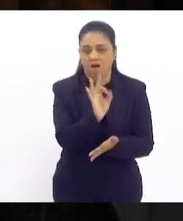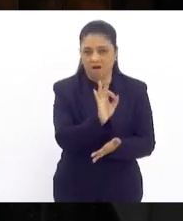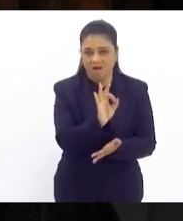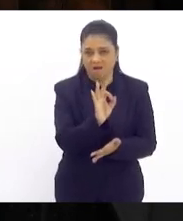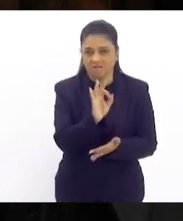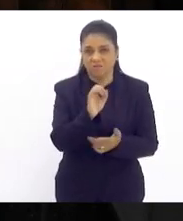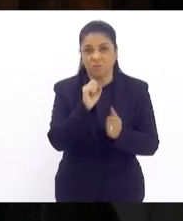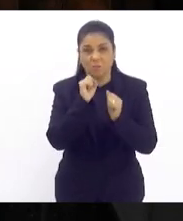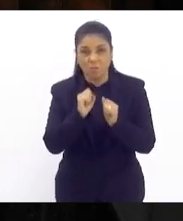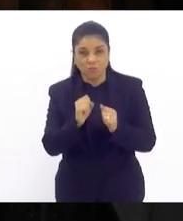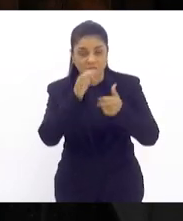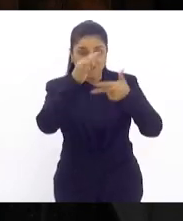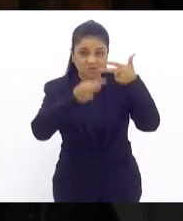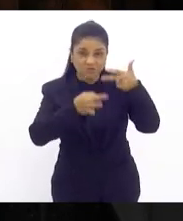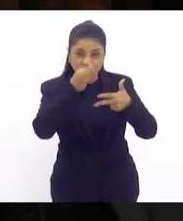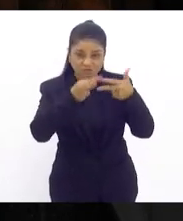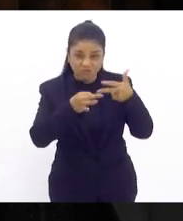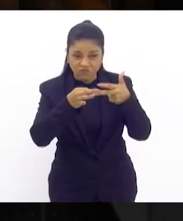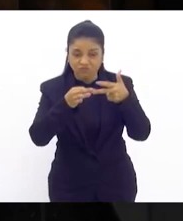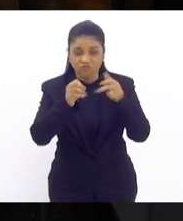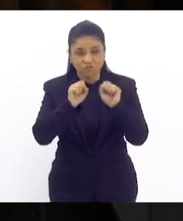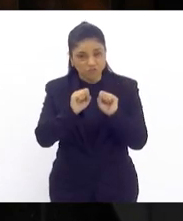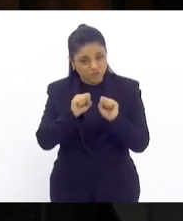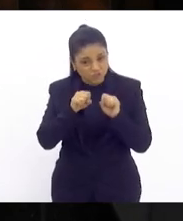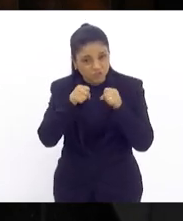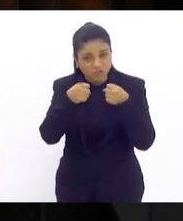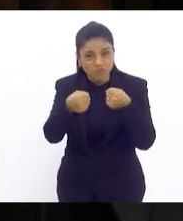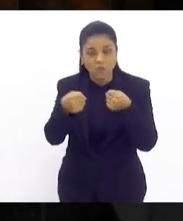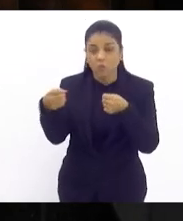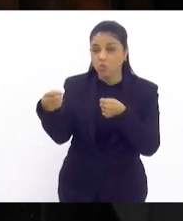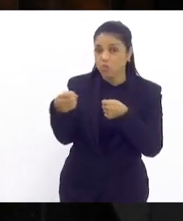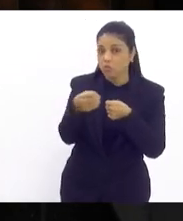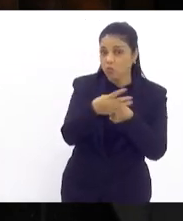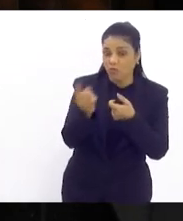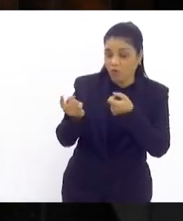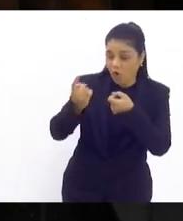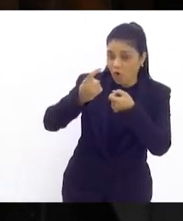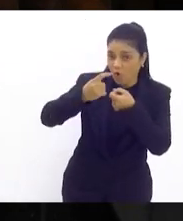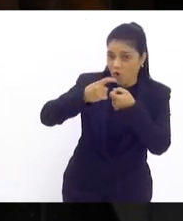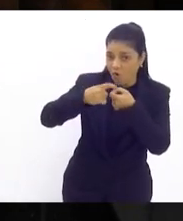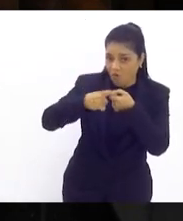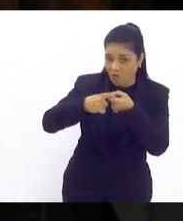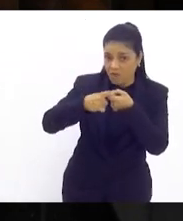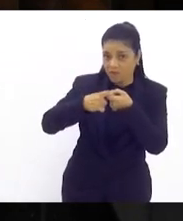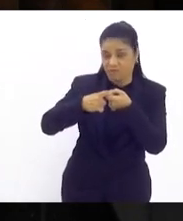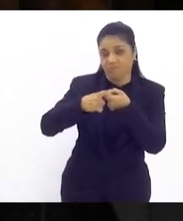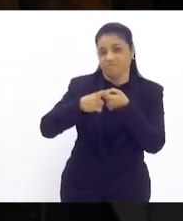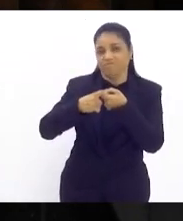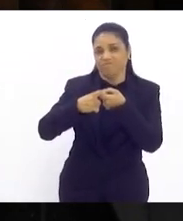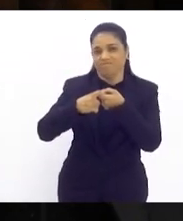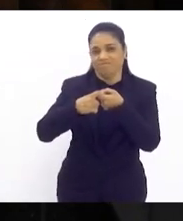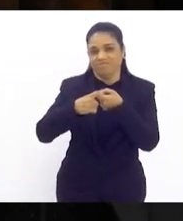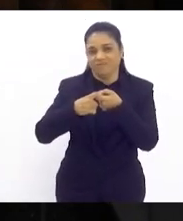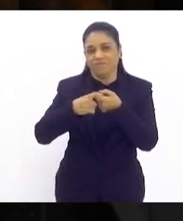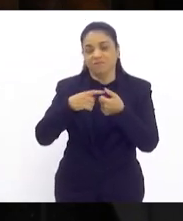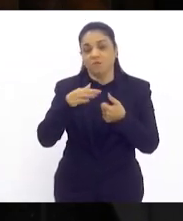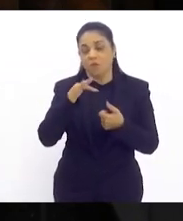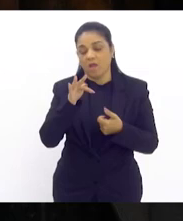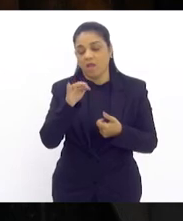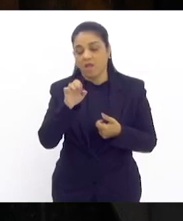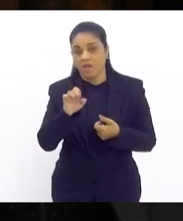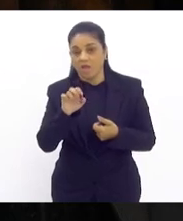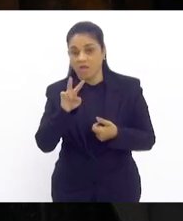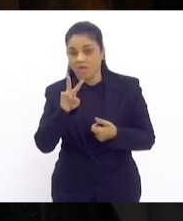executivo podia se esforçar para fazer um novo convênio com o FAES e fazer um refis isto é